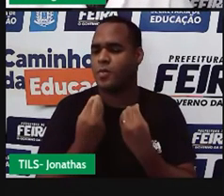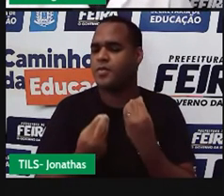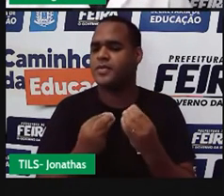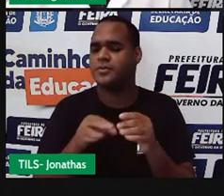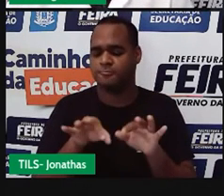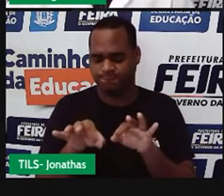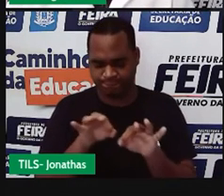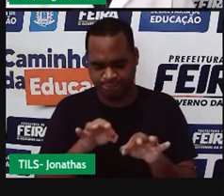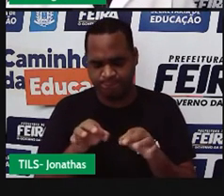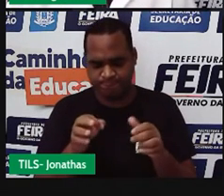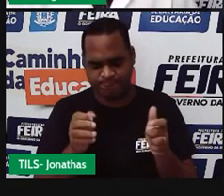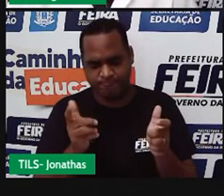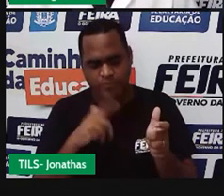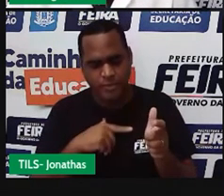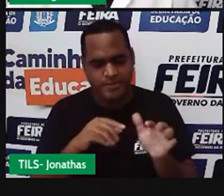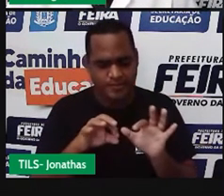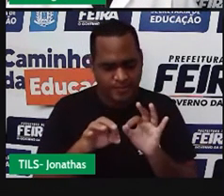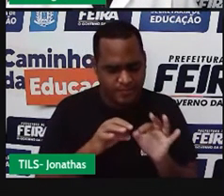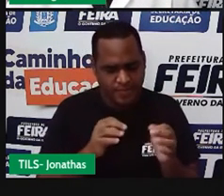a gente resolver